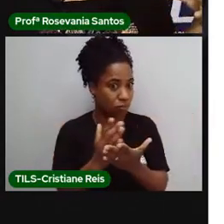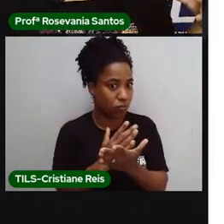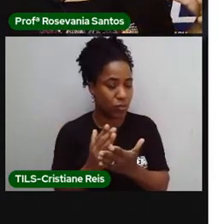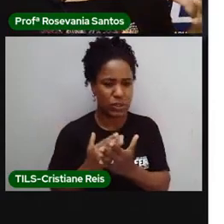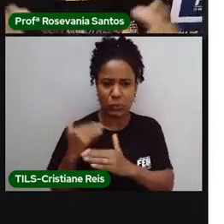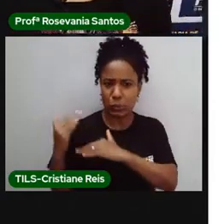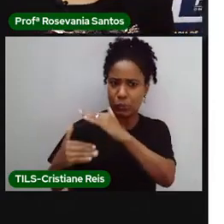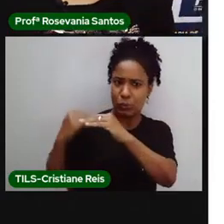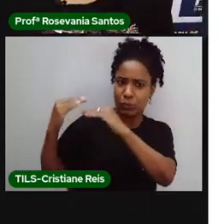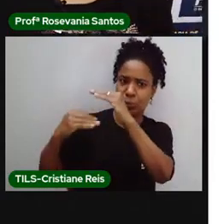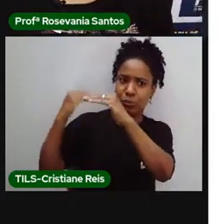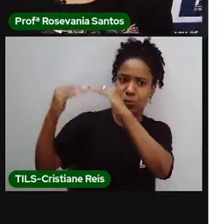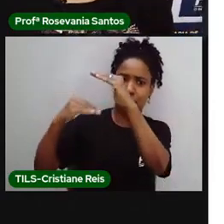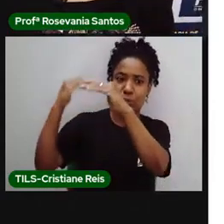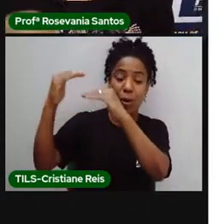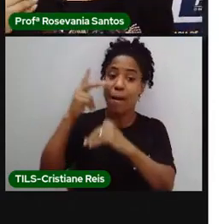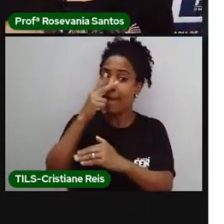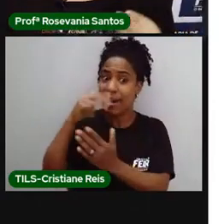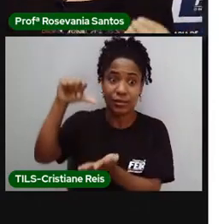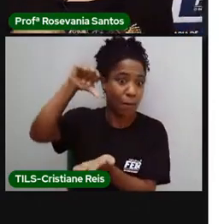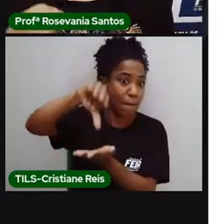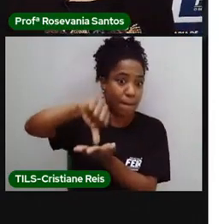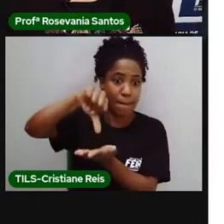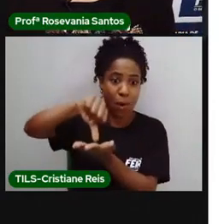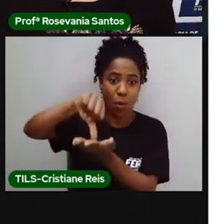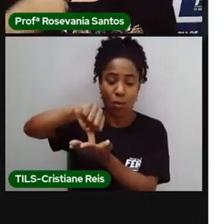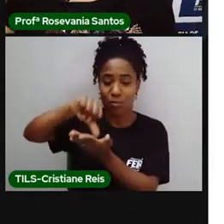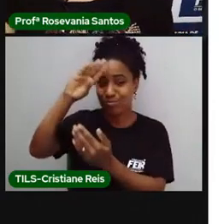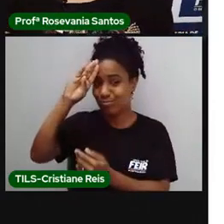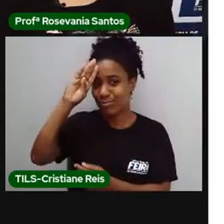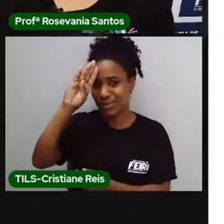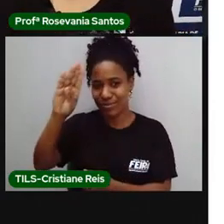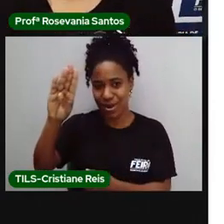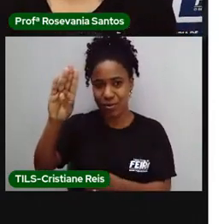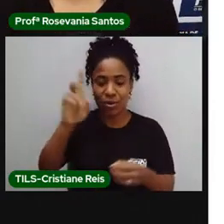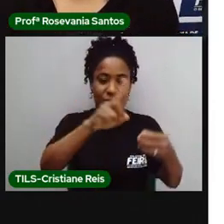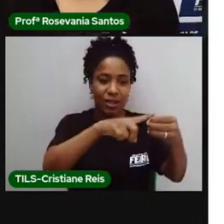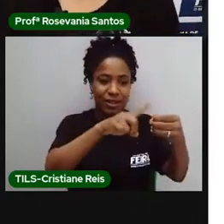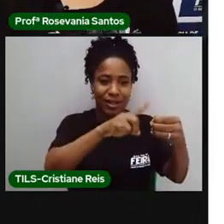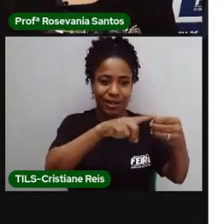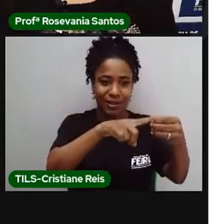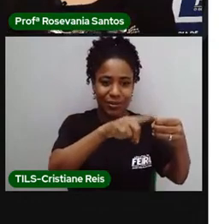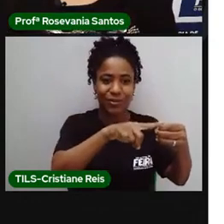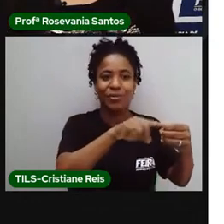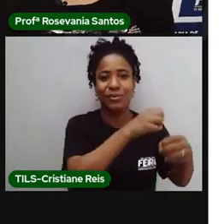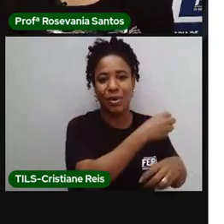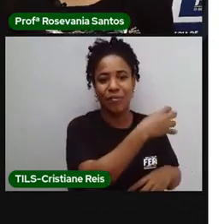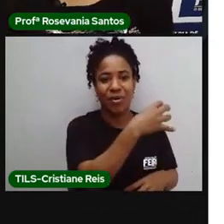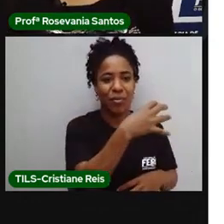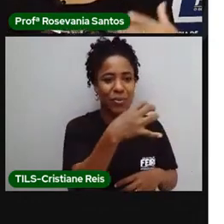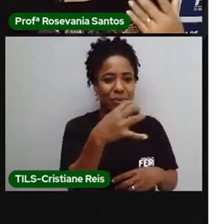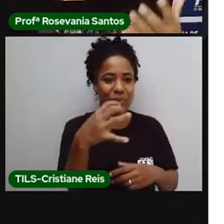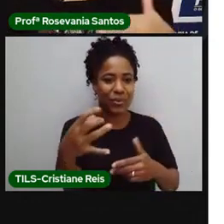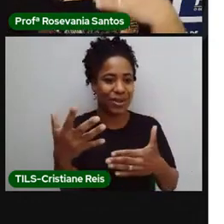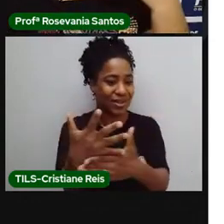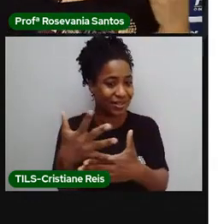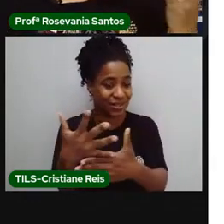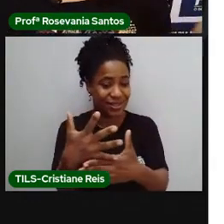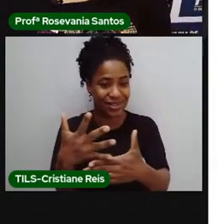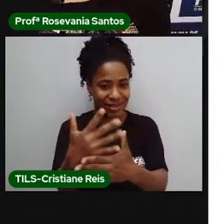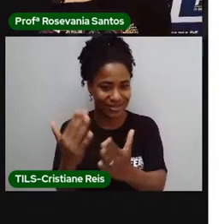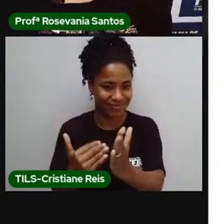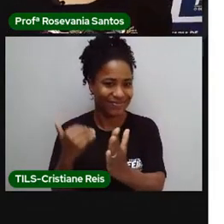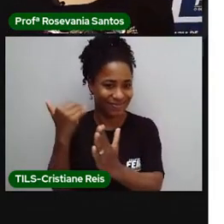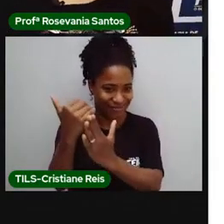ser tipo, como polos de atração, que as pessoas vão sair das cidades menores para ir trabalhar, né, nessas cidades maiores. Vão